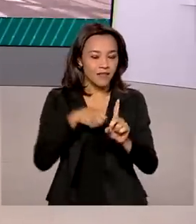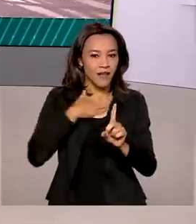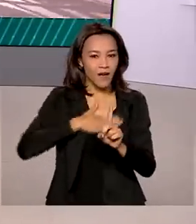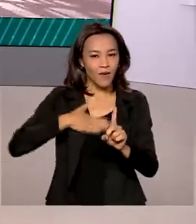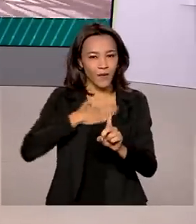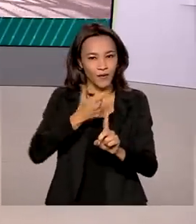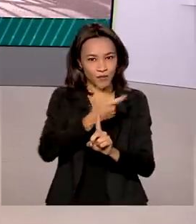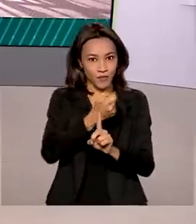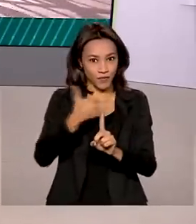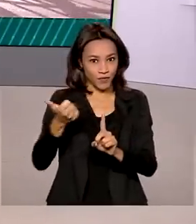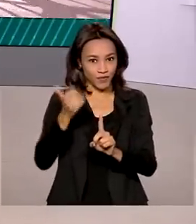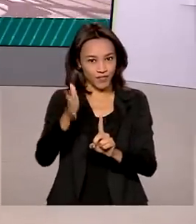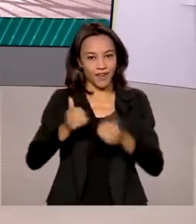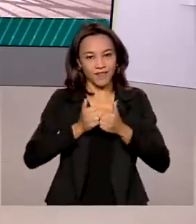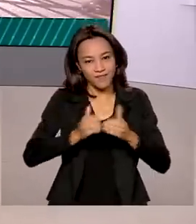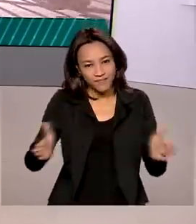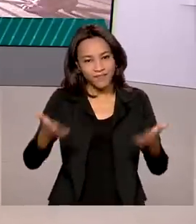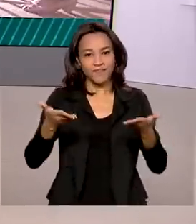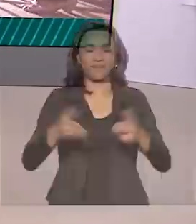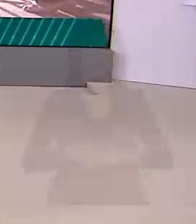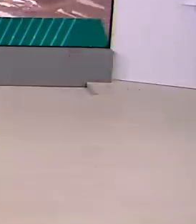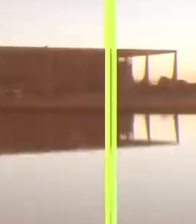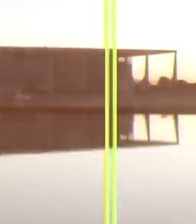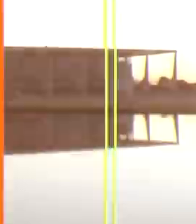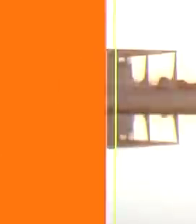agosto de 2021, já está no ar.